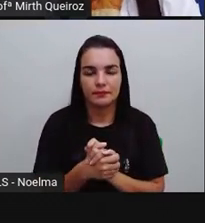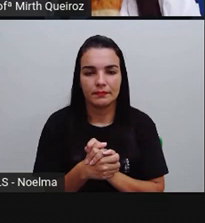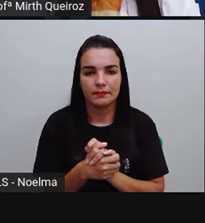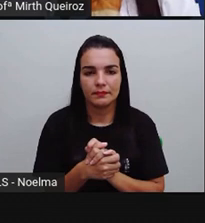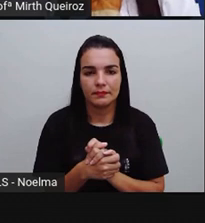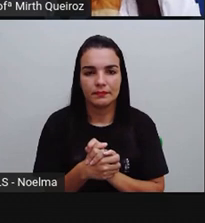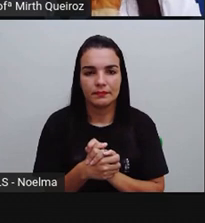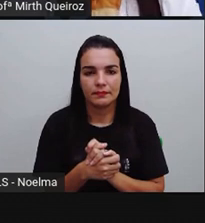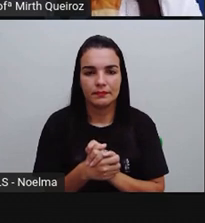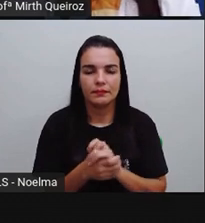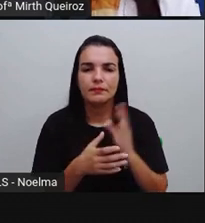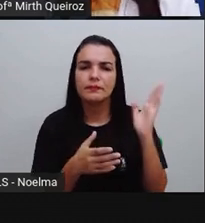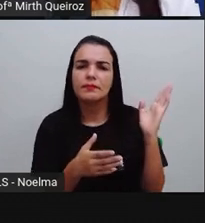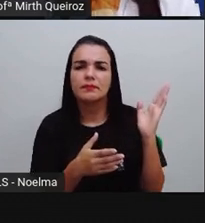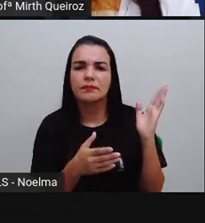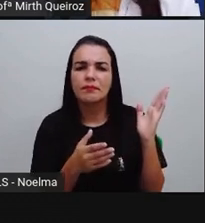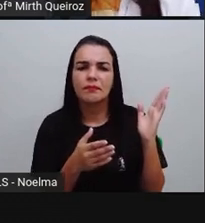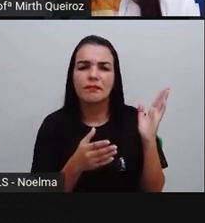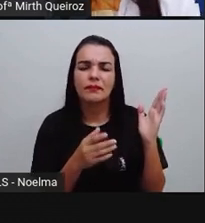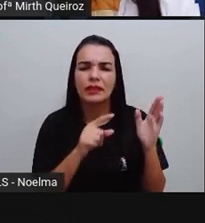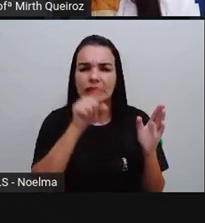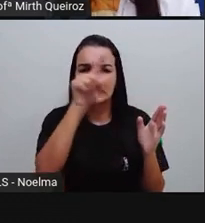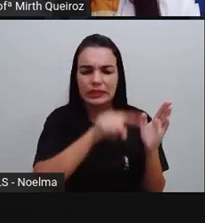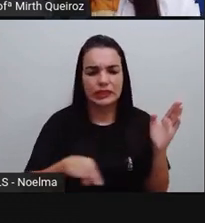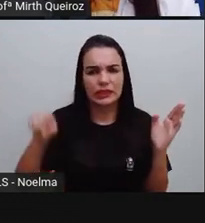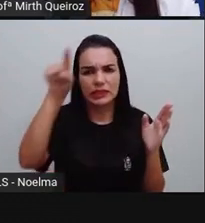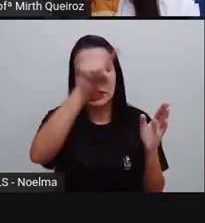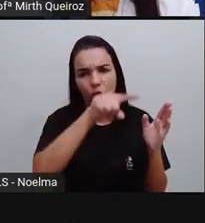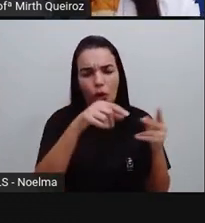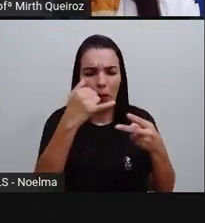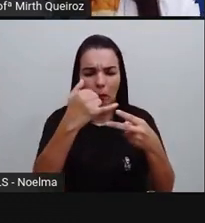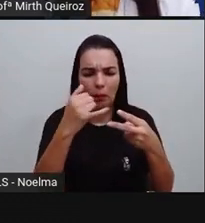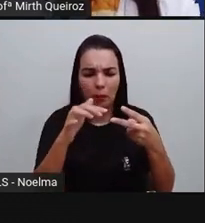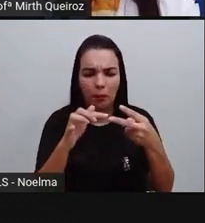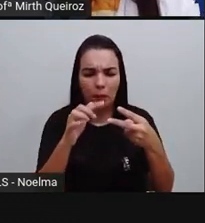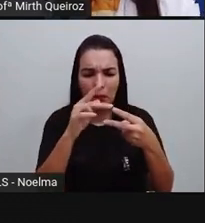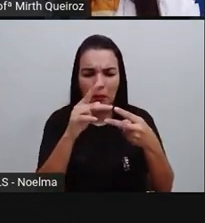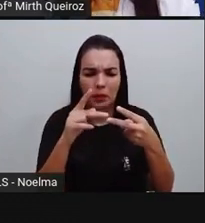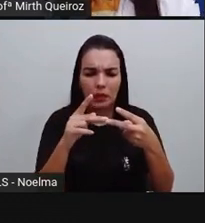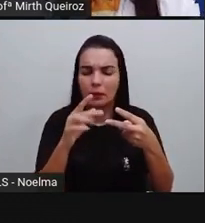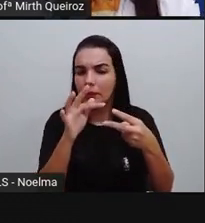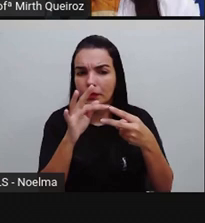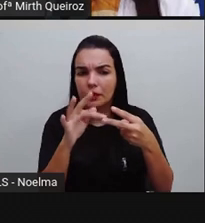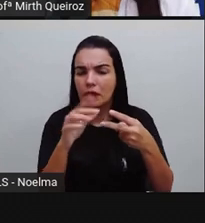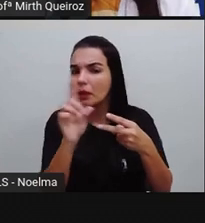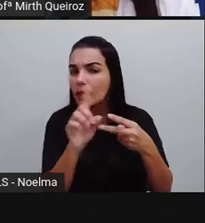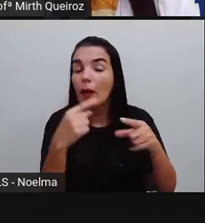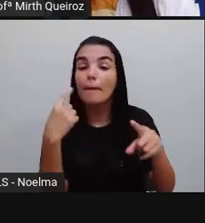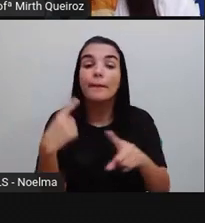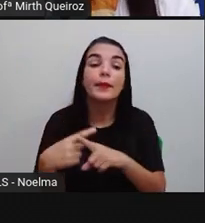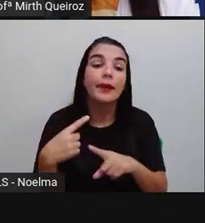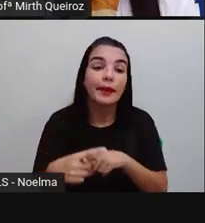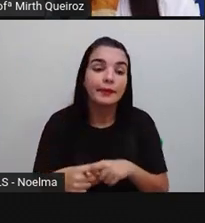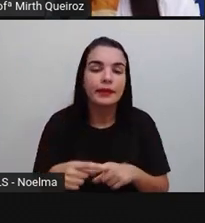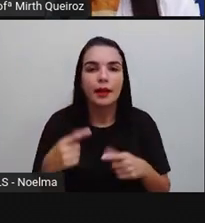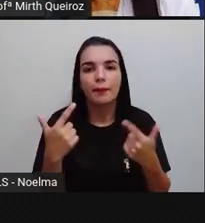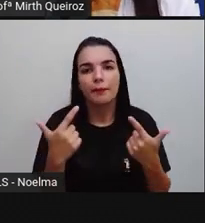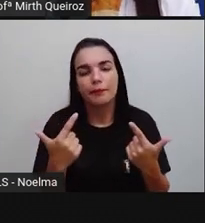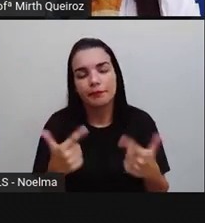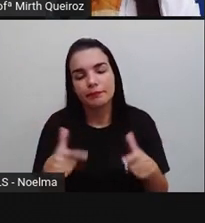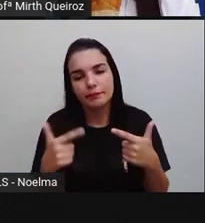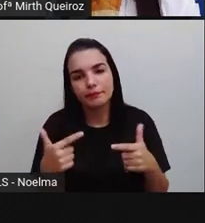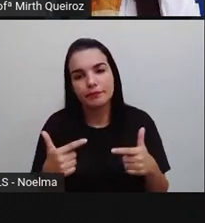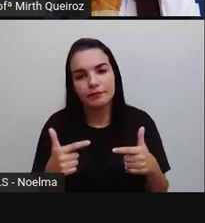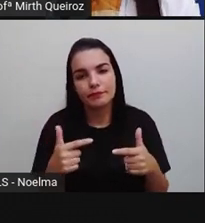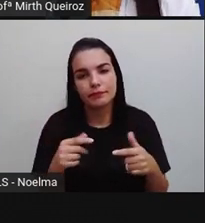como um polígono. Por que que o círculo não é um polígono? Porque apresenta curvas, né? Um polígono não pode apresentar